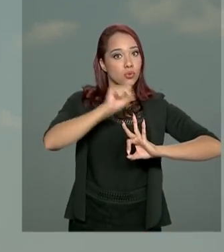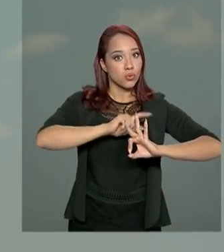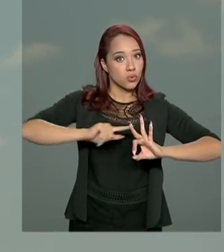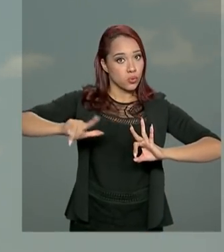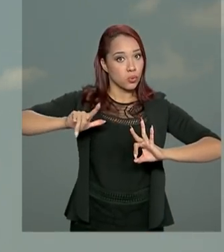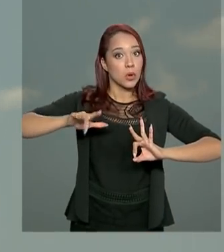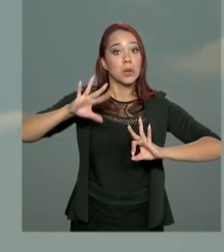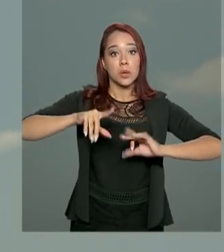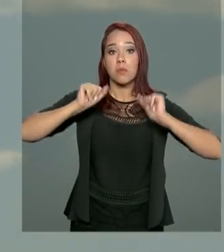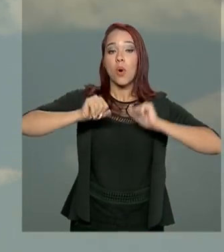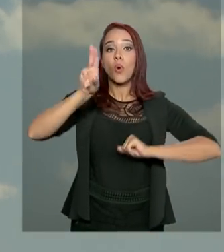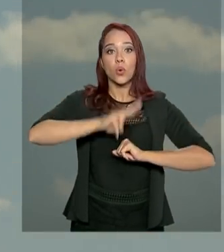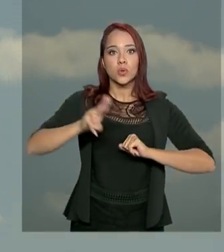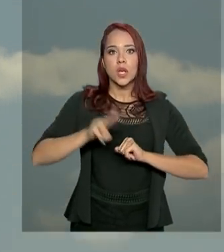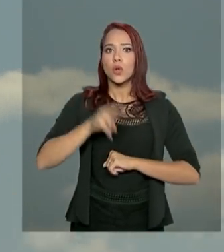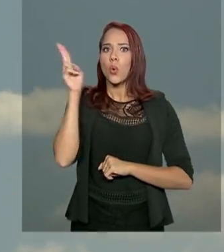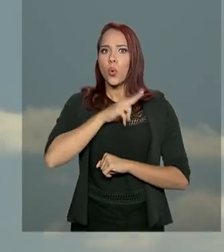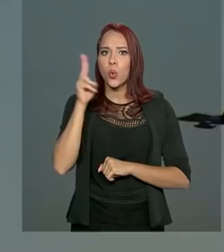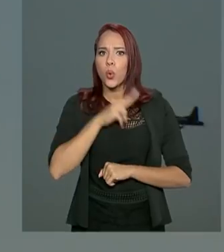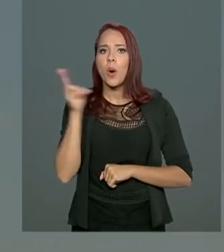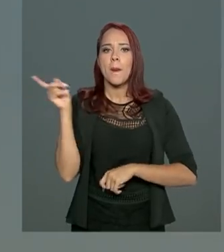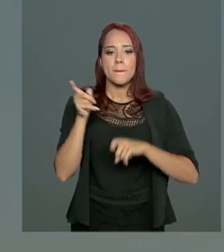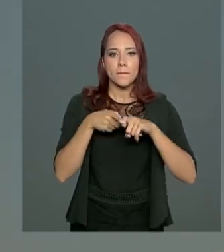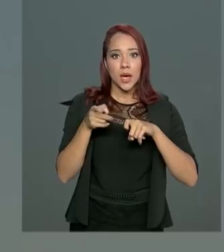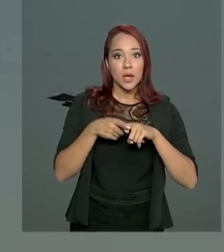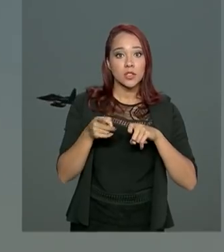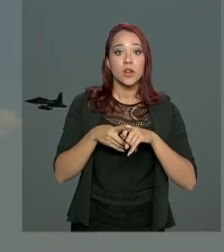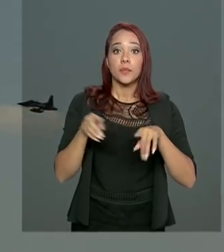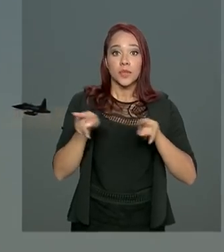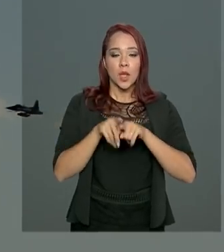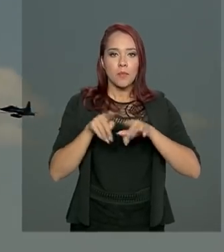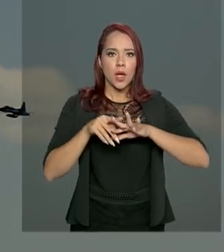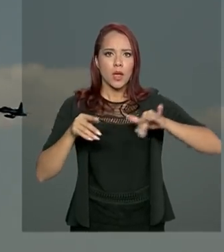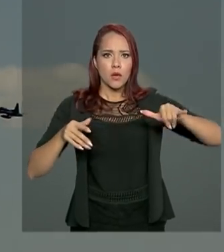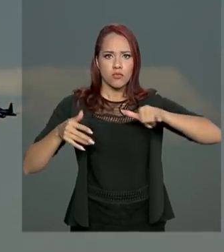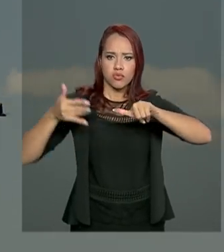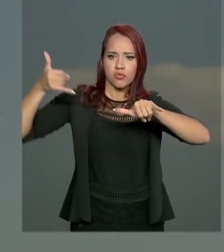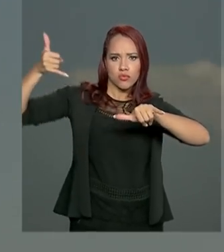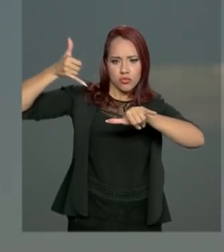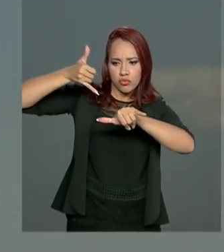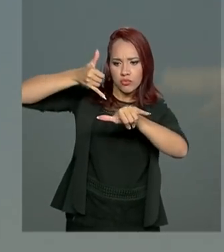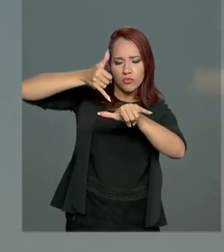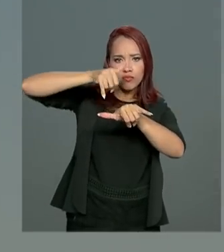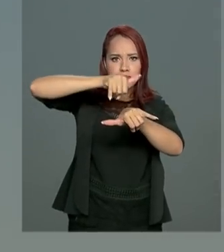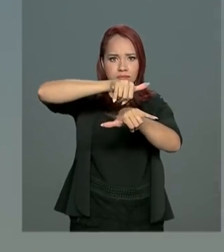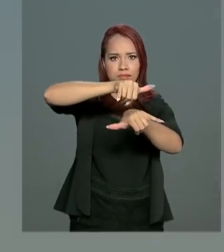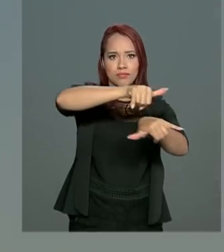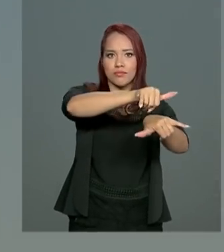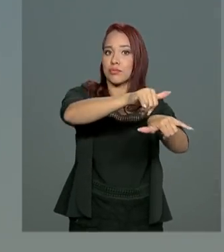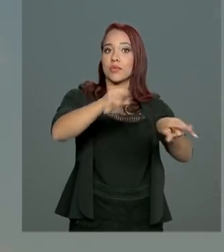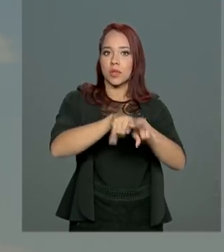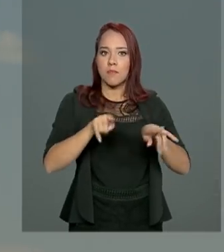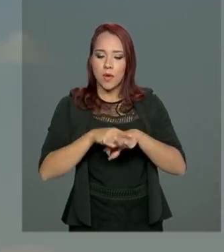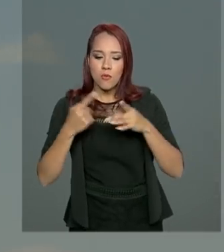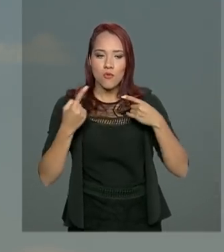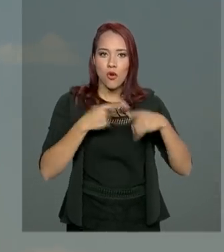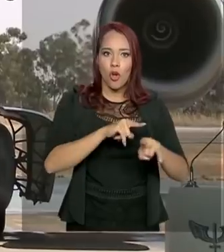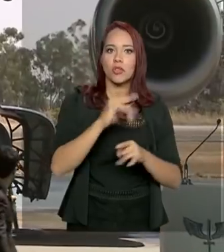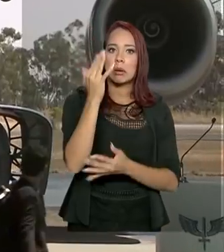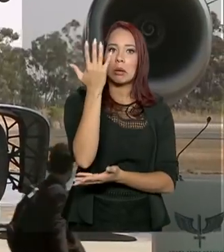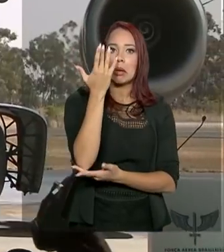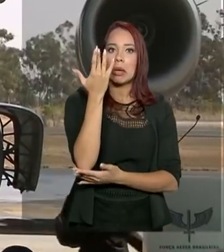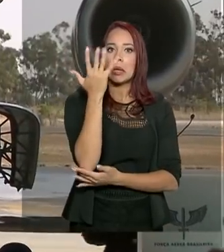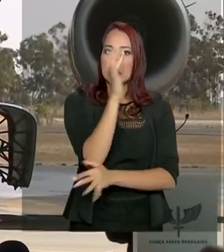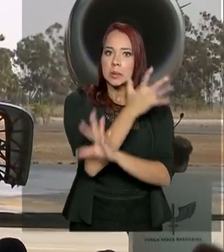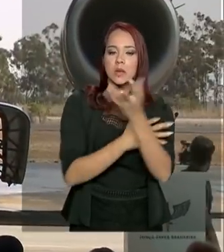e que pode ser usado em emergências médicas, no reabastecimento de aeronaves durante o voo e em combate a incêndios, por exemplo.